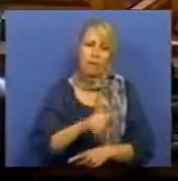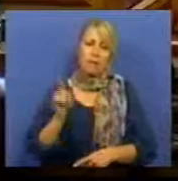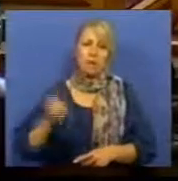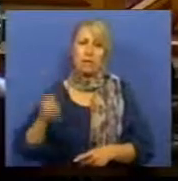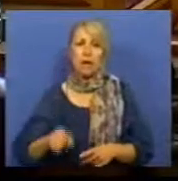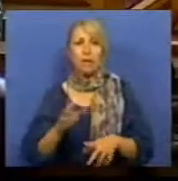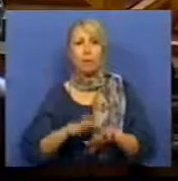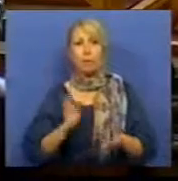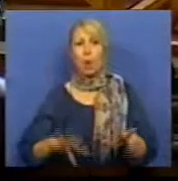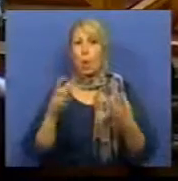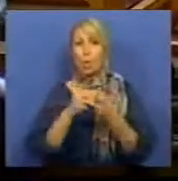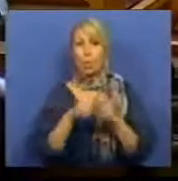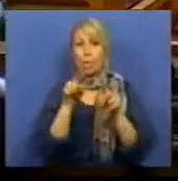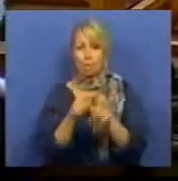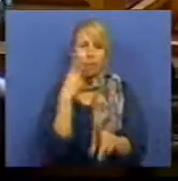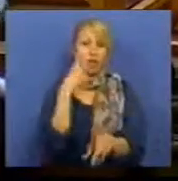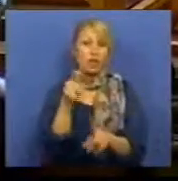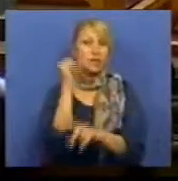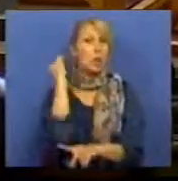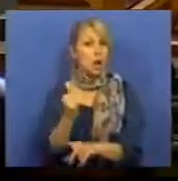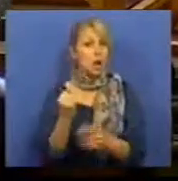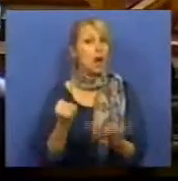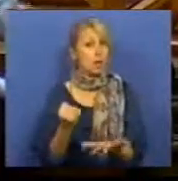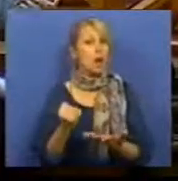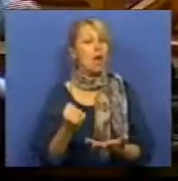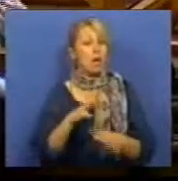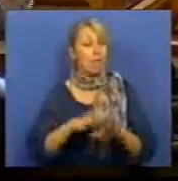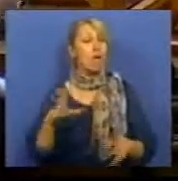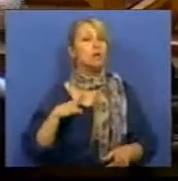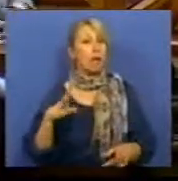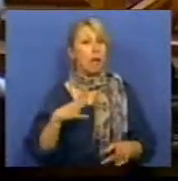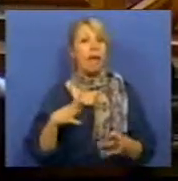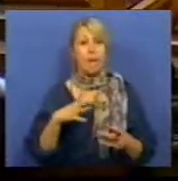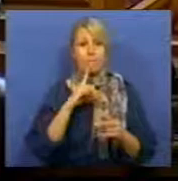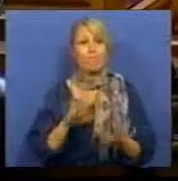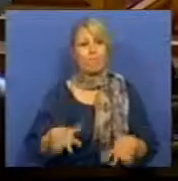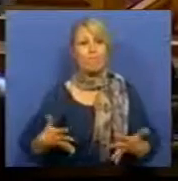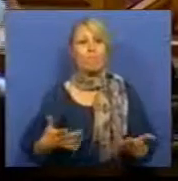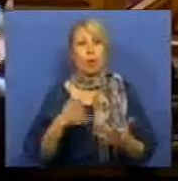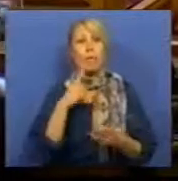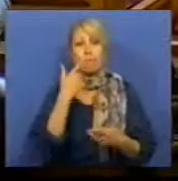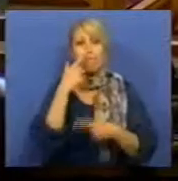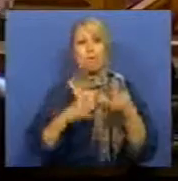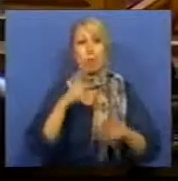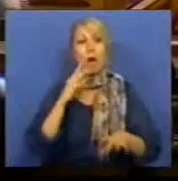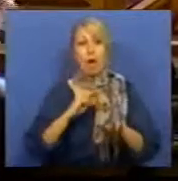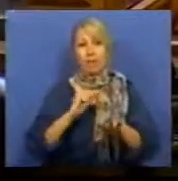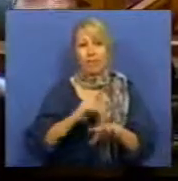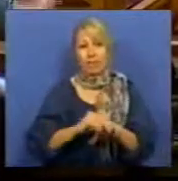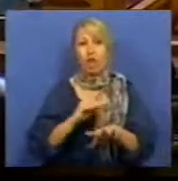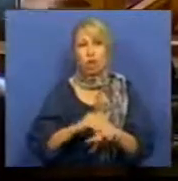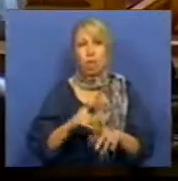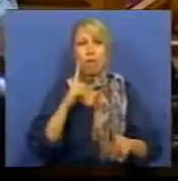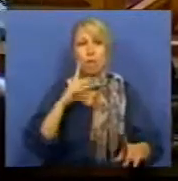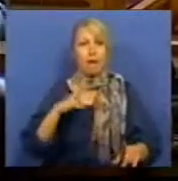na detecção destes crimes é o receio das testemunhas por eventuais represálias